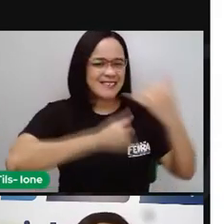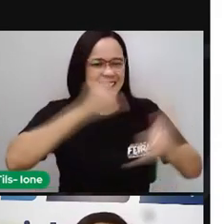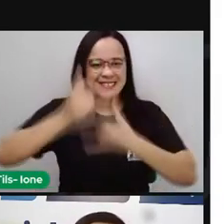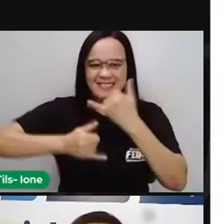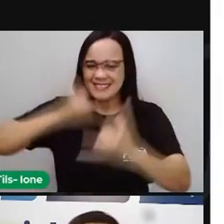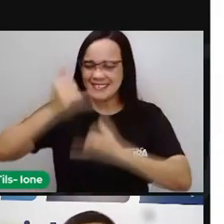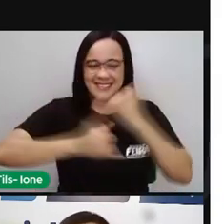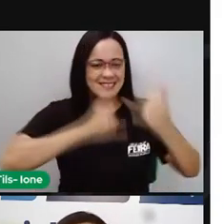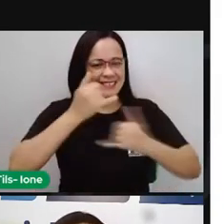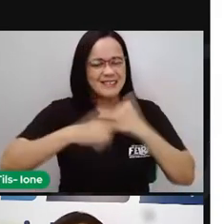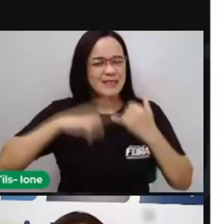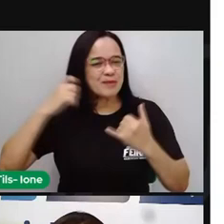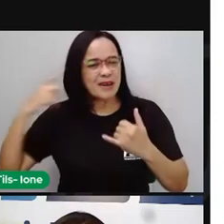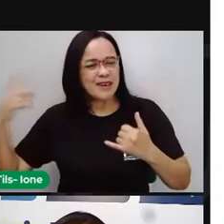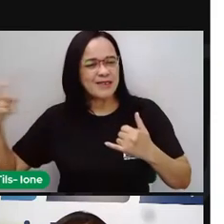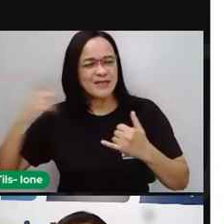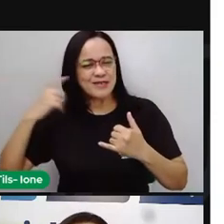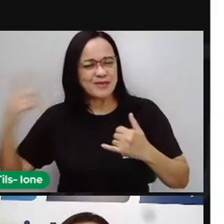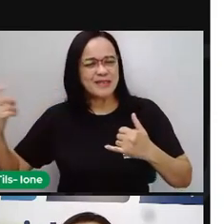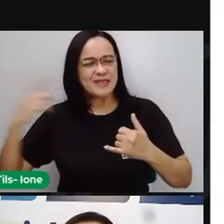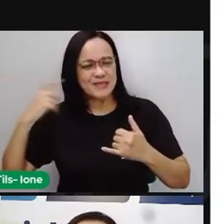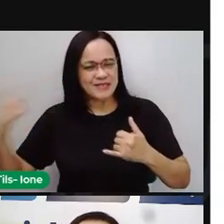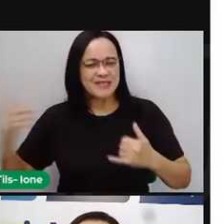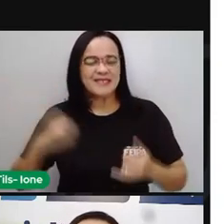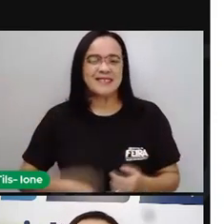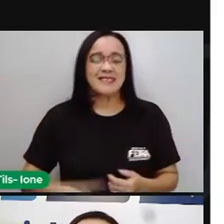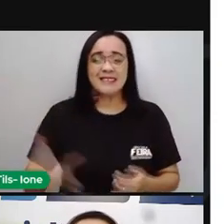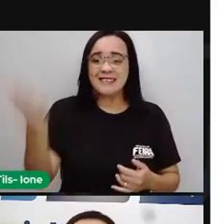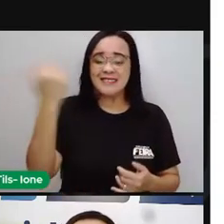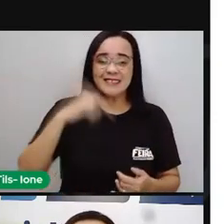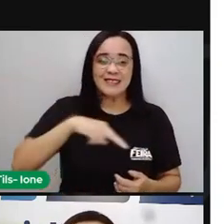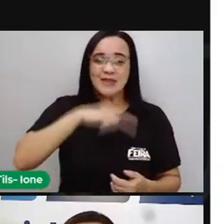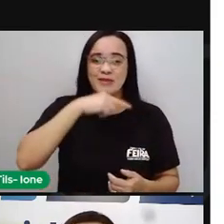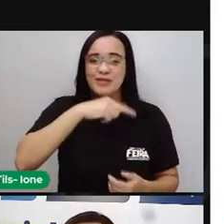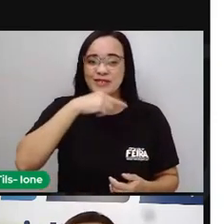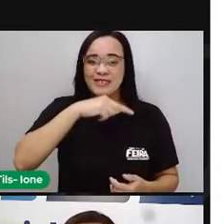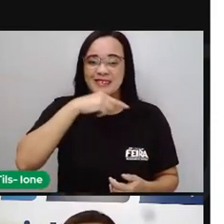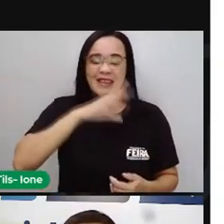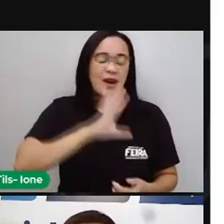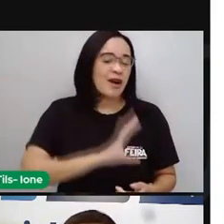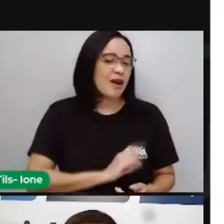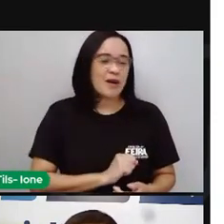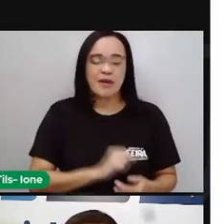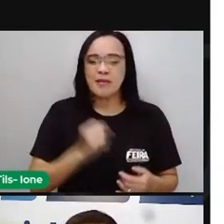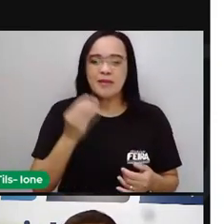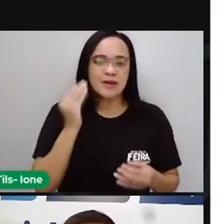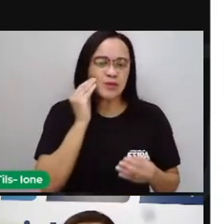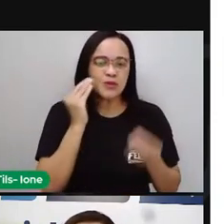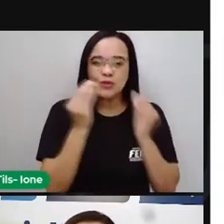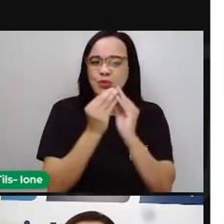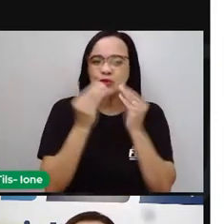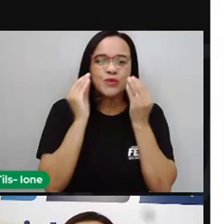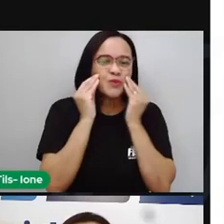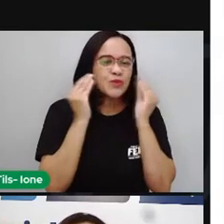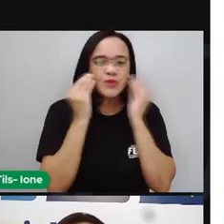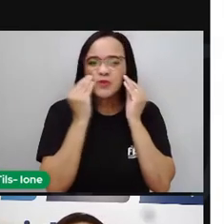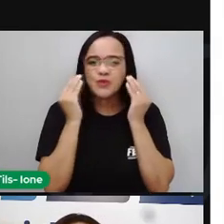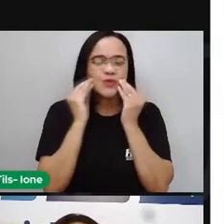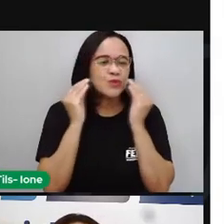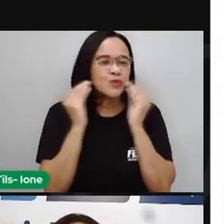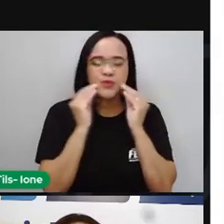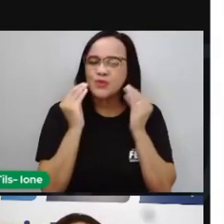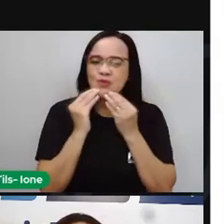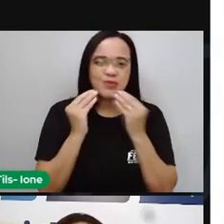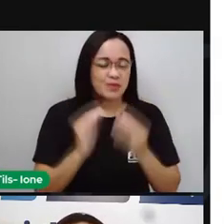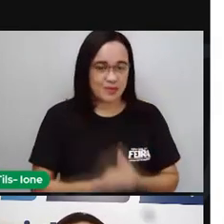e tanto barulho ouvindo. Chama os netos adorados. Beija-os e tremula a mente. Passa os